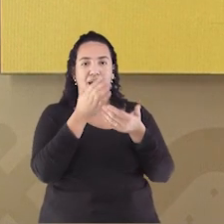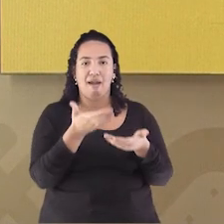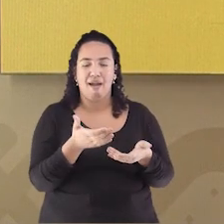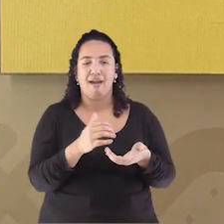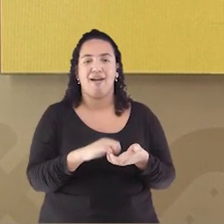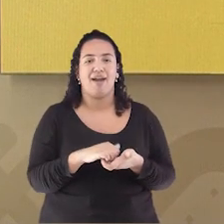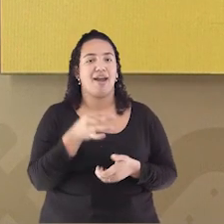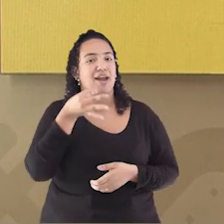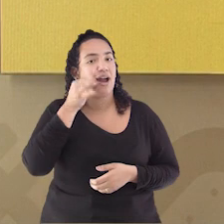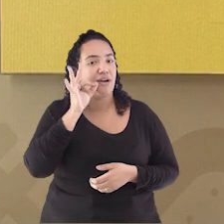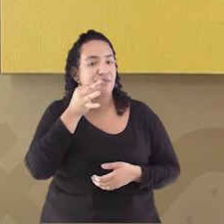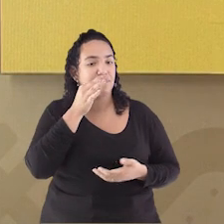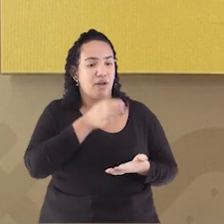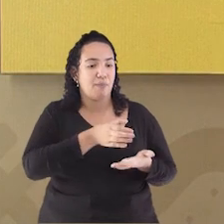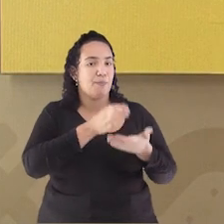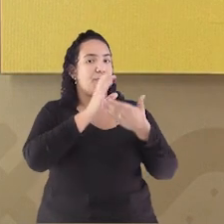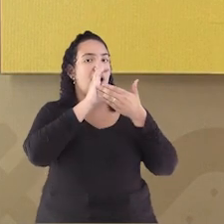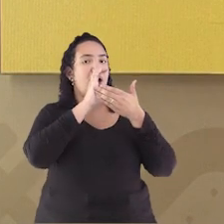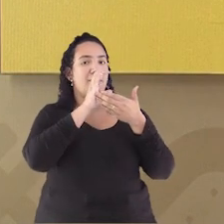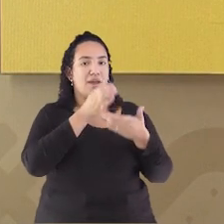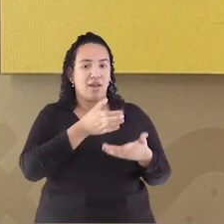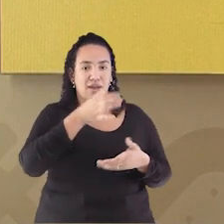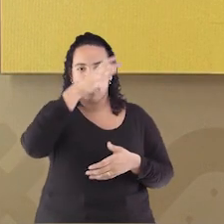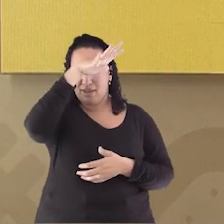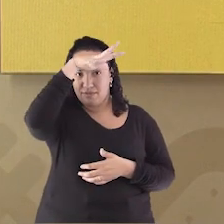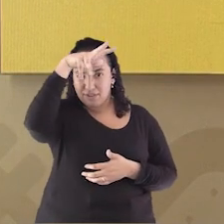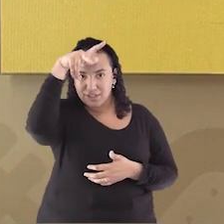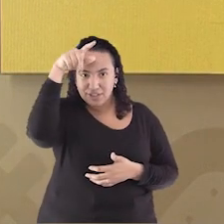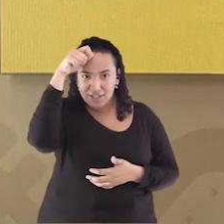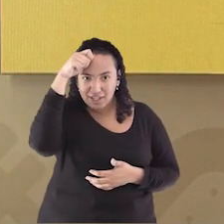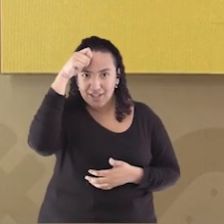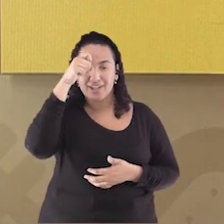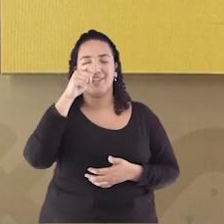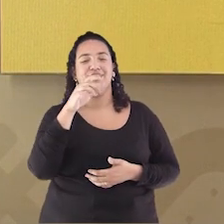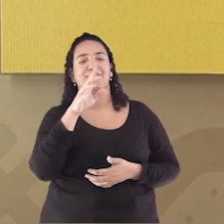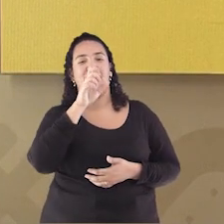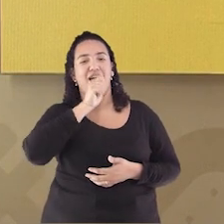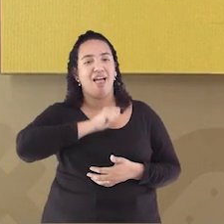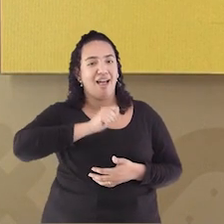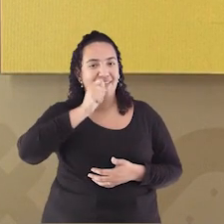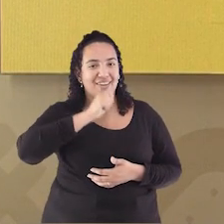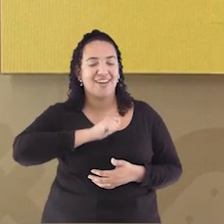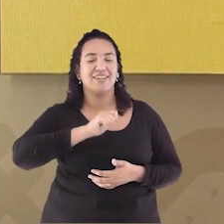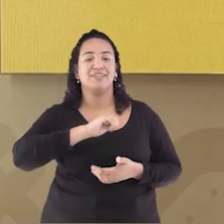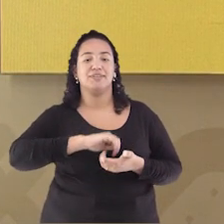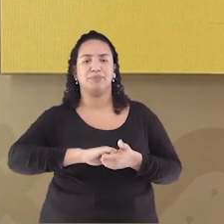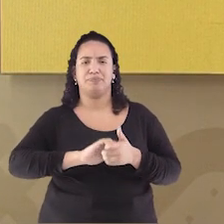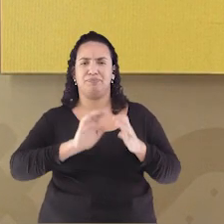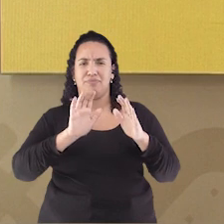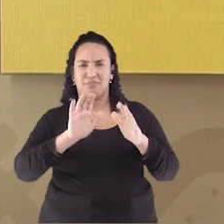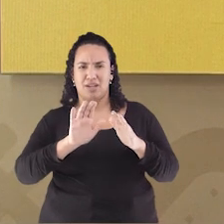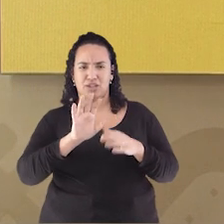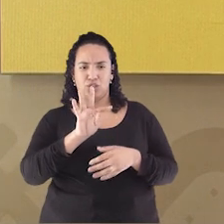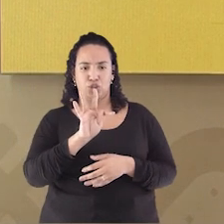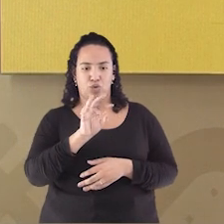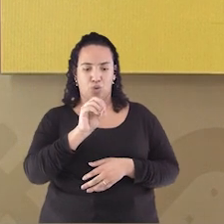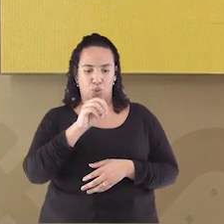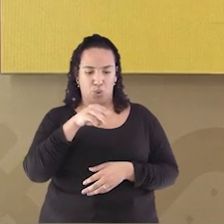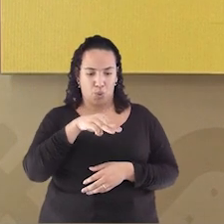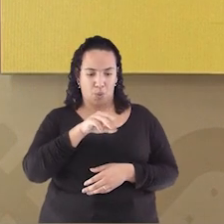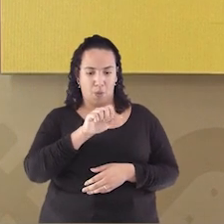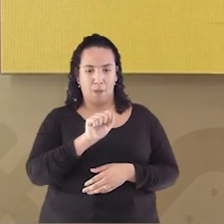Tomar café Refrigerante Sorvete Mas tomar o